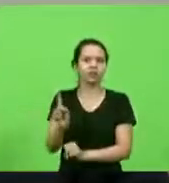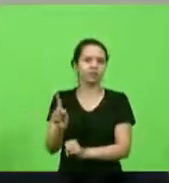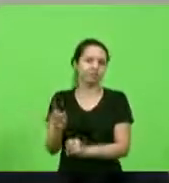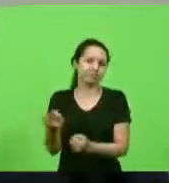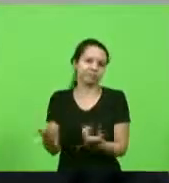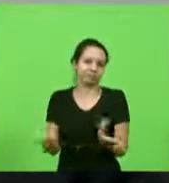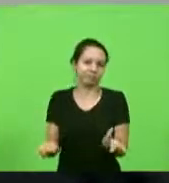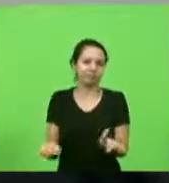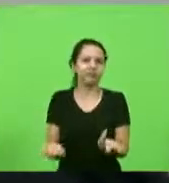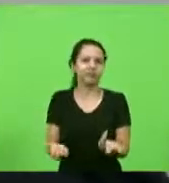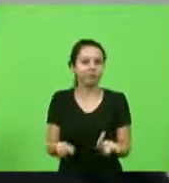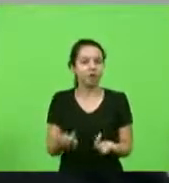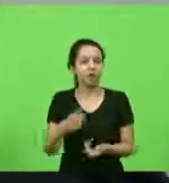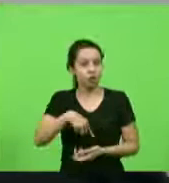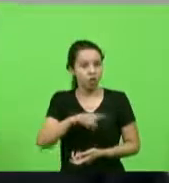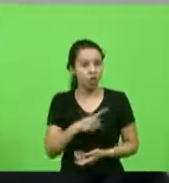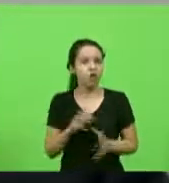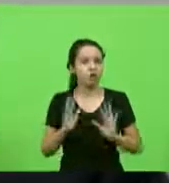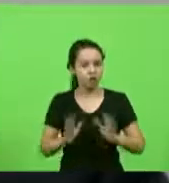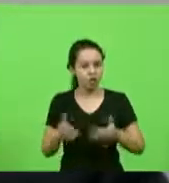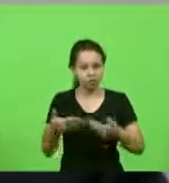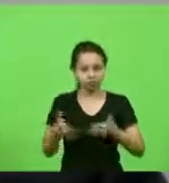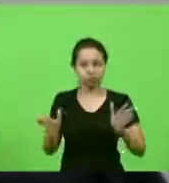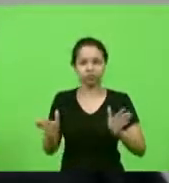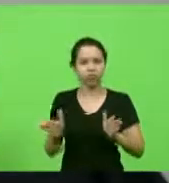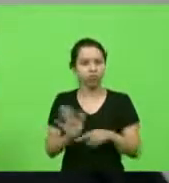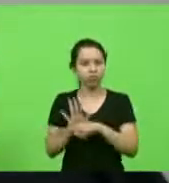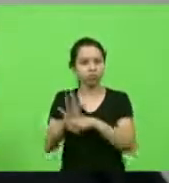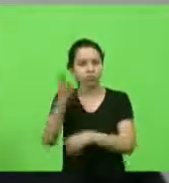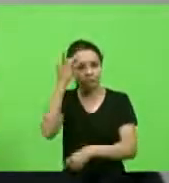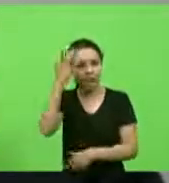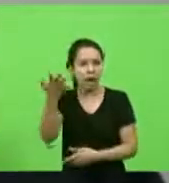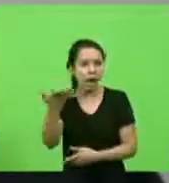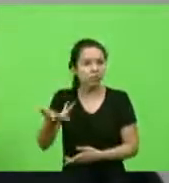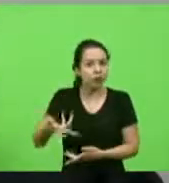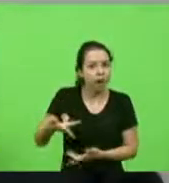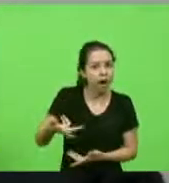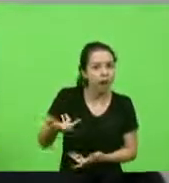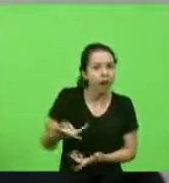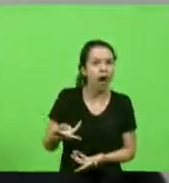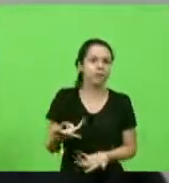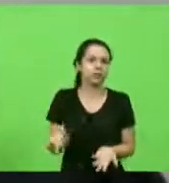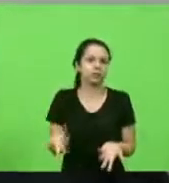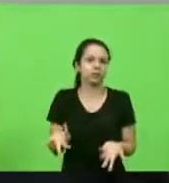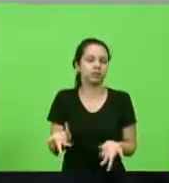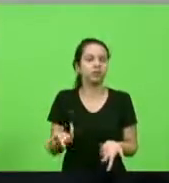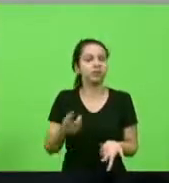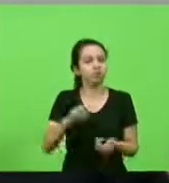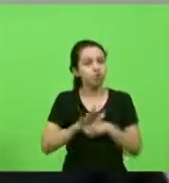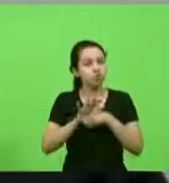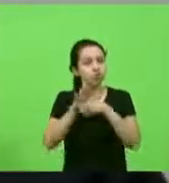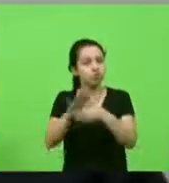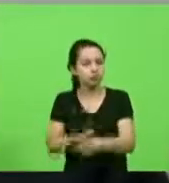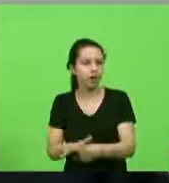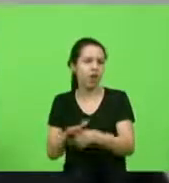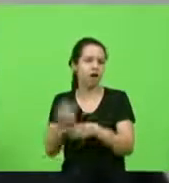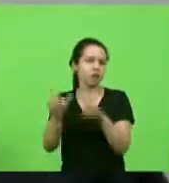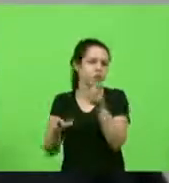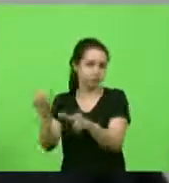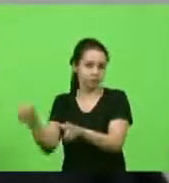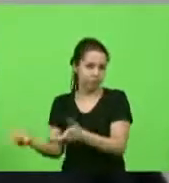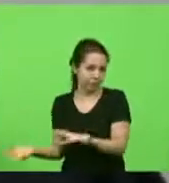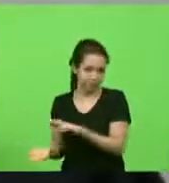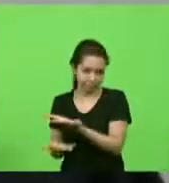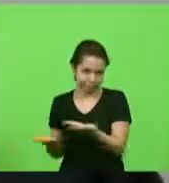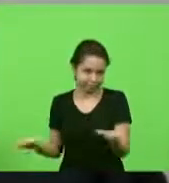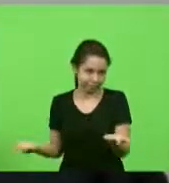a gente rompe barreiras para que o estado possa ser mais rápido mais célebre beneficiar as pessoas o